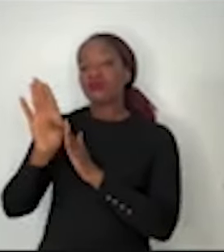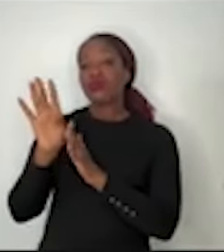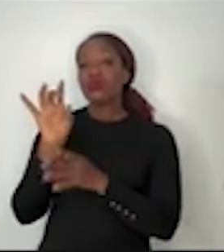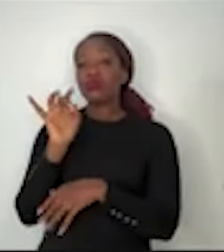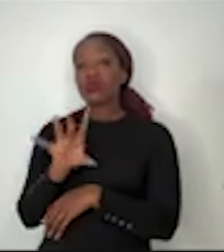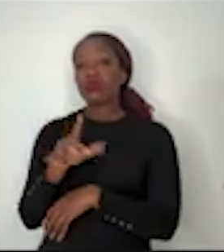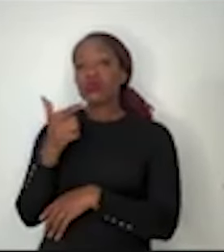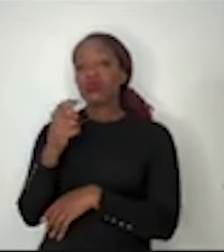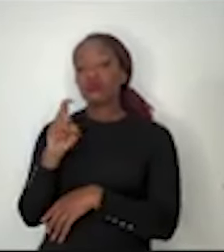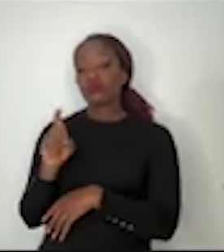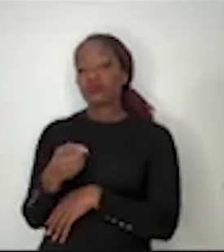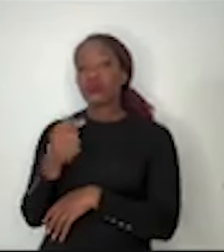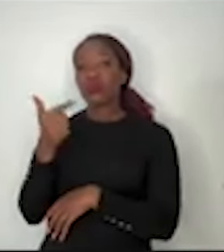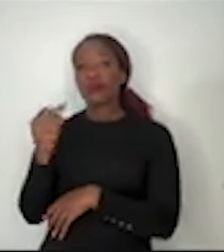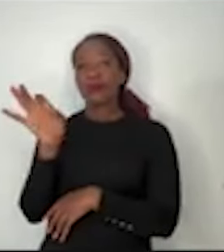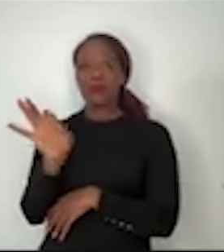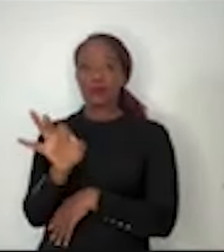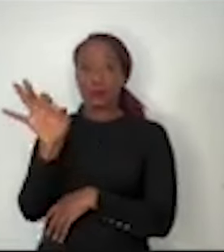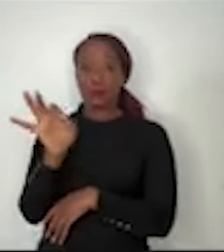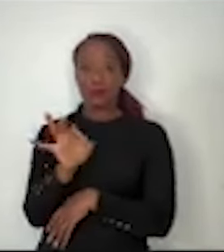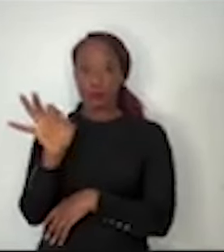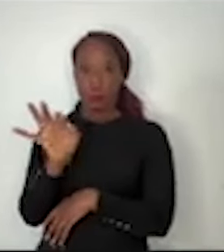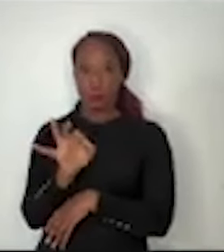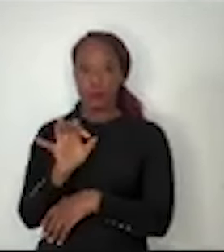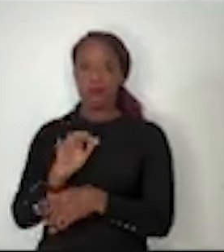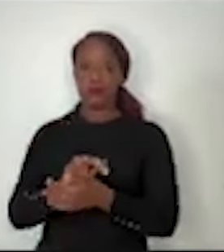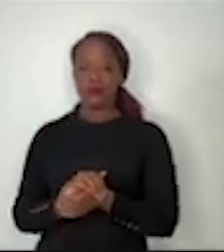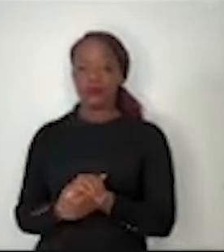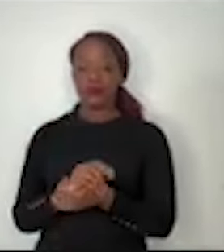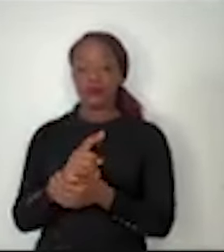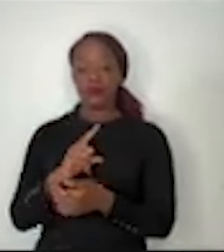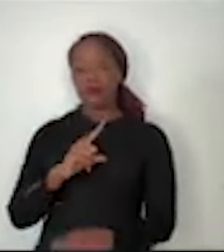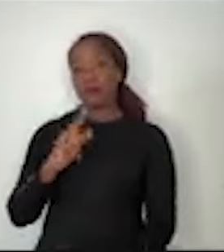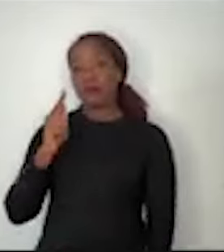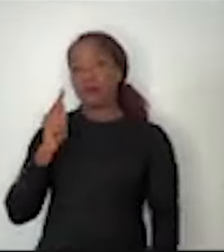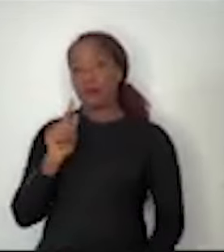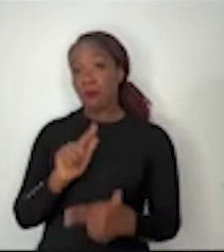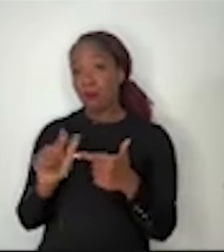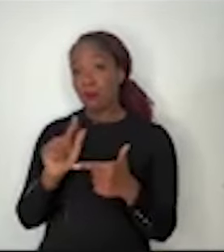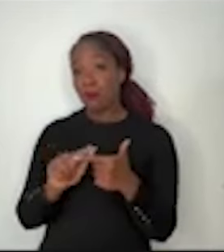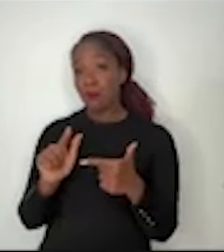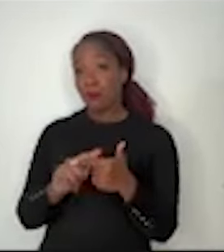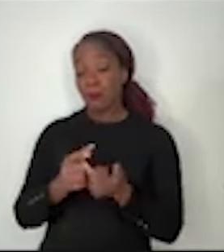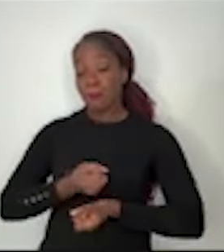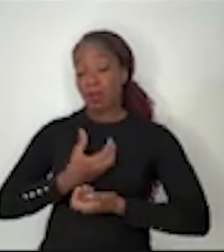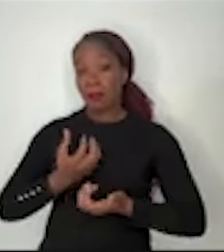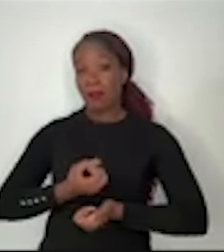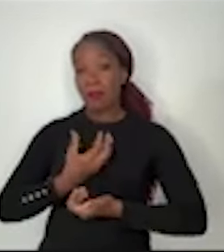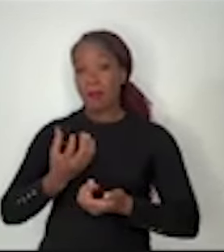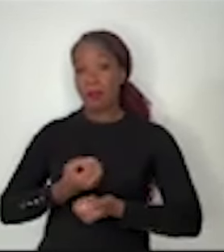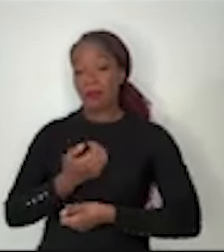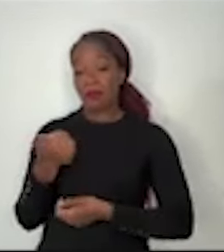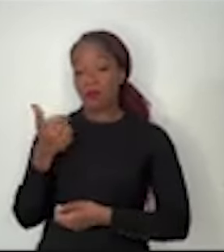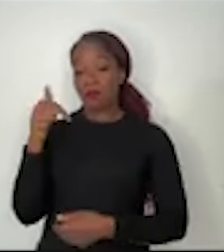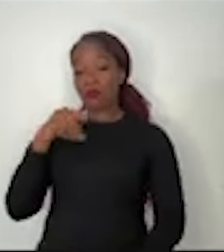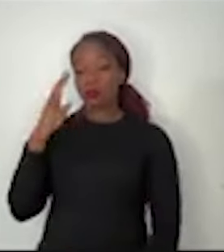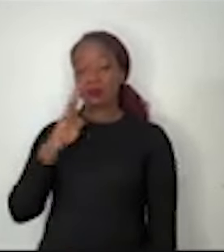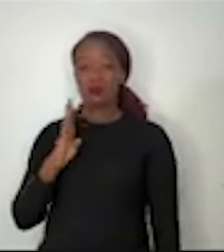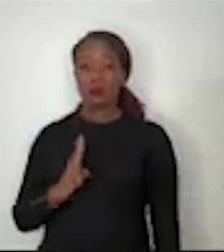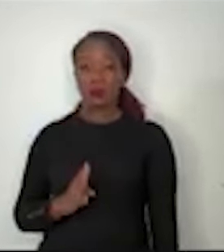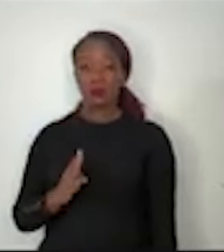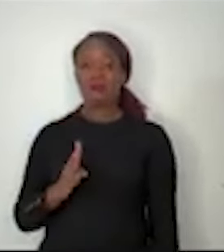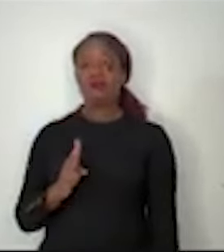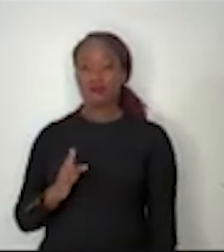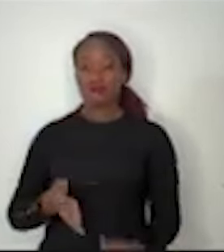,2%. E temos um grave problema de produtividade ainda no Brasil. E isso me leva ao quarto